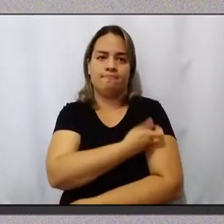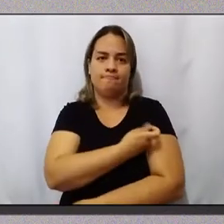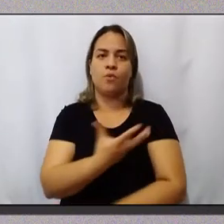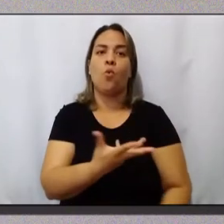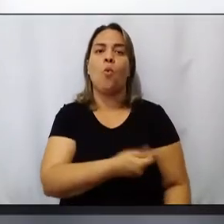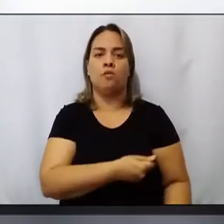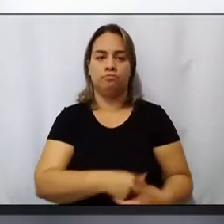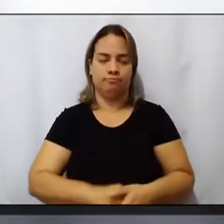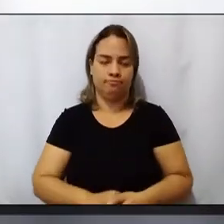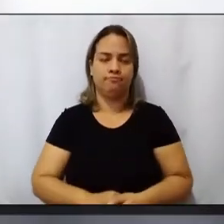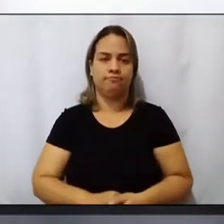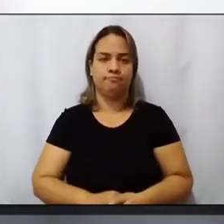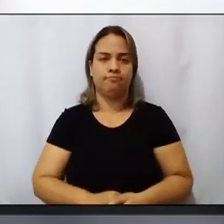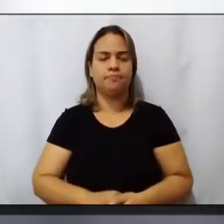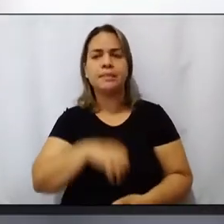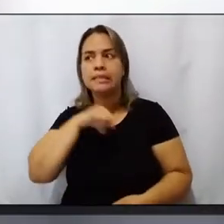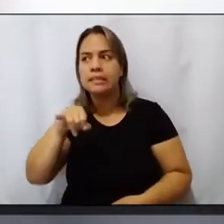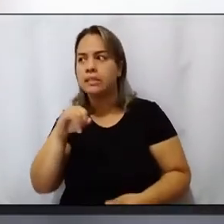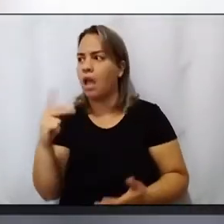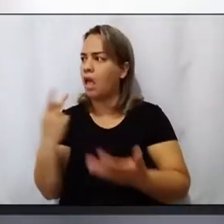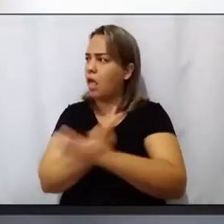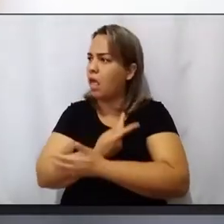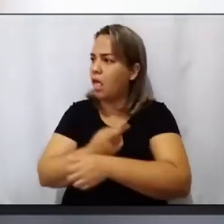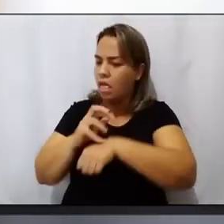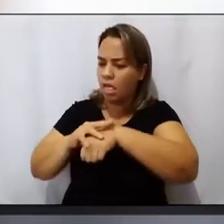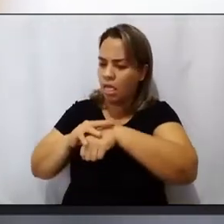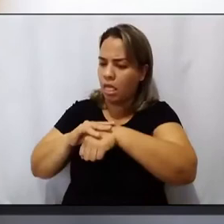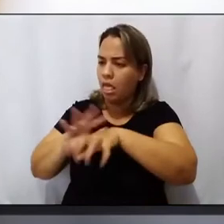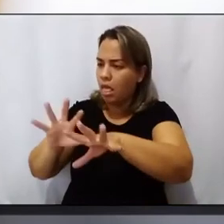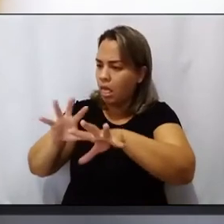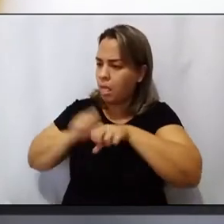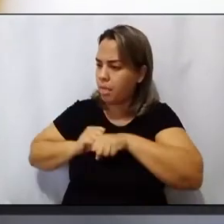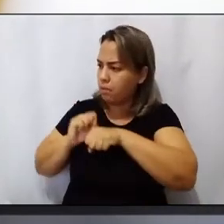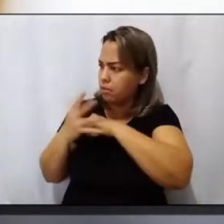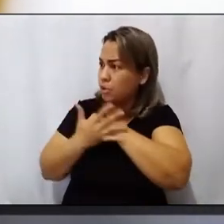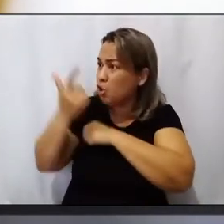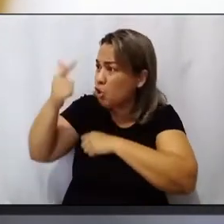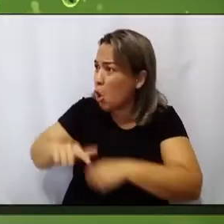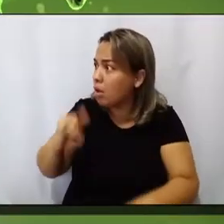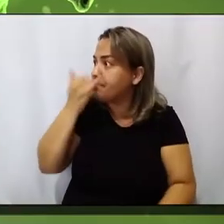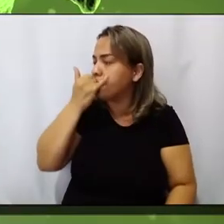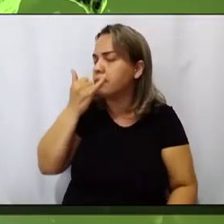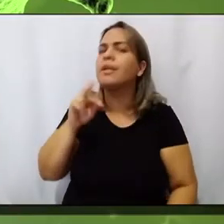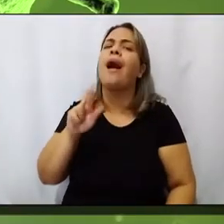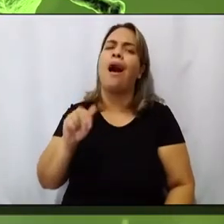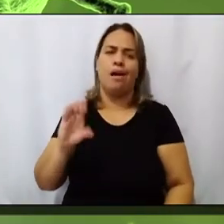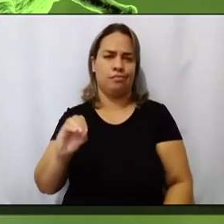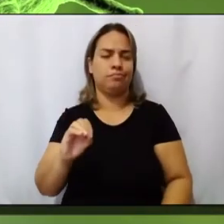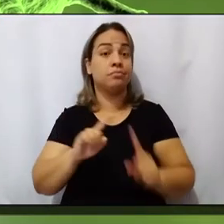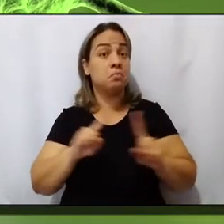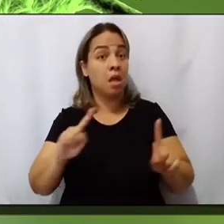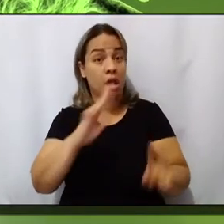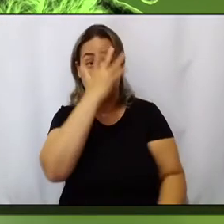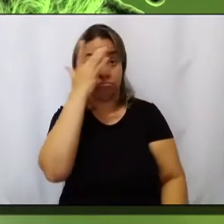efetivas. Mesmo considerando que os casos de reinfecção por Covid-19 são raros, as pessoas que já